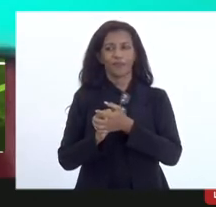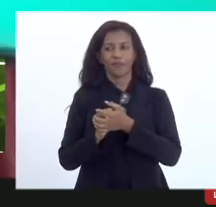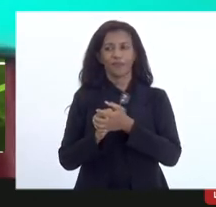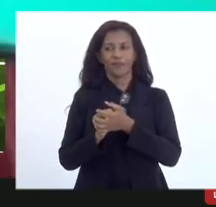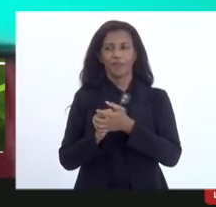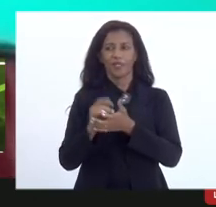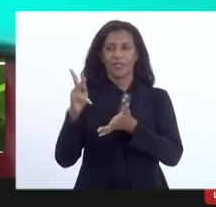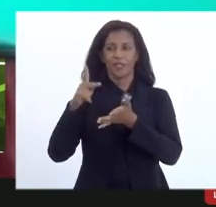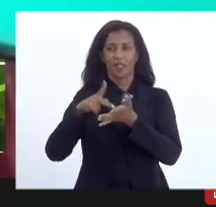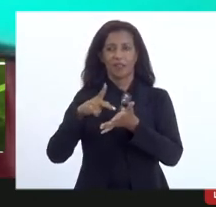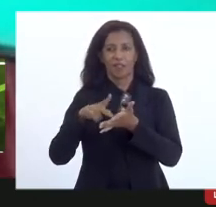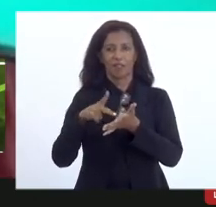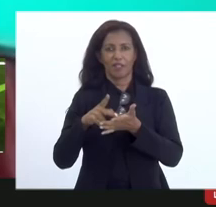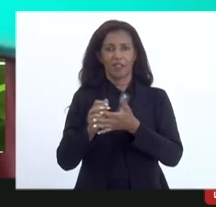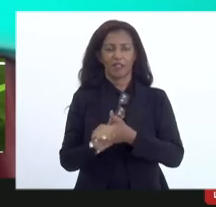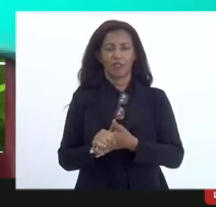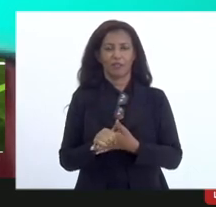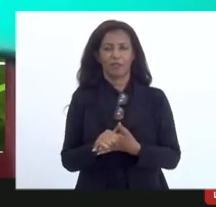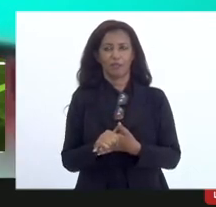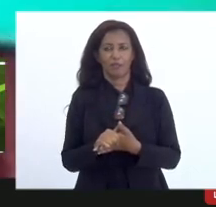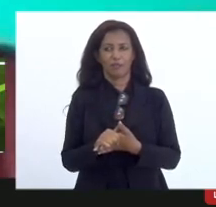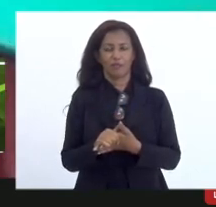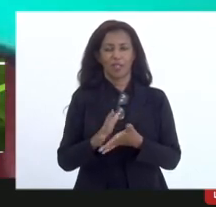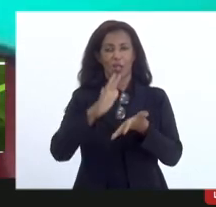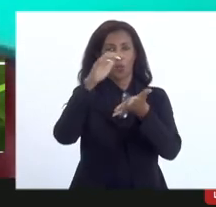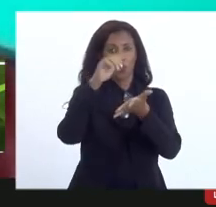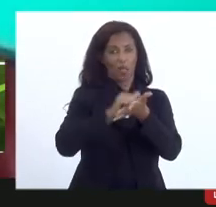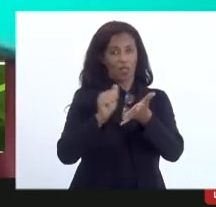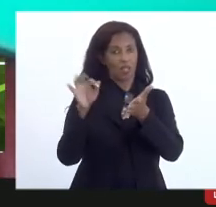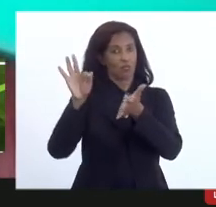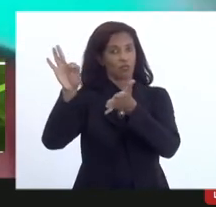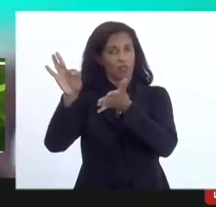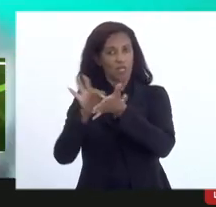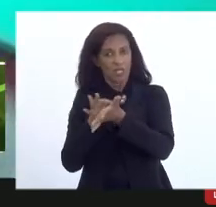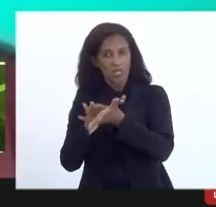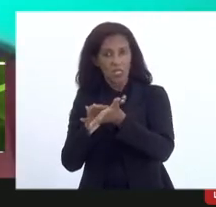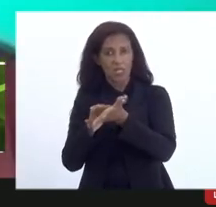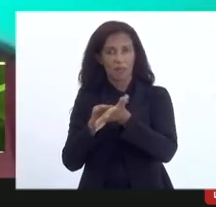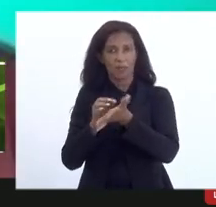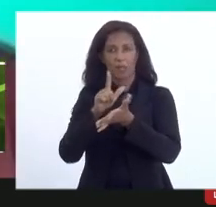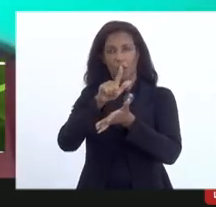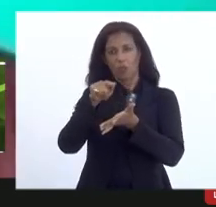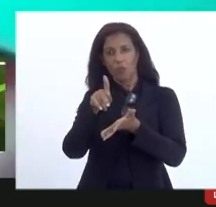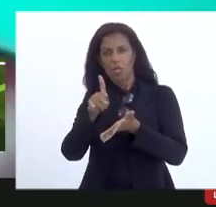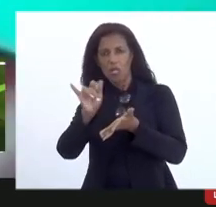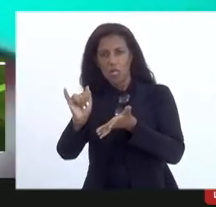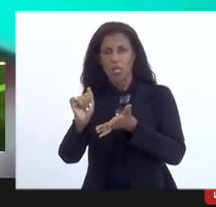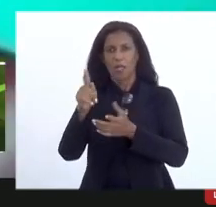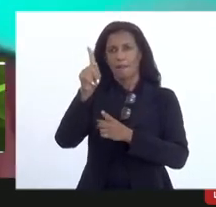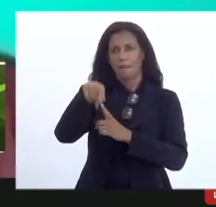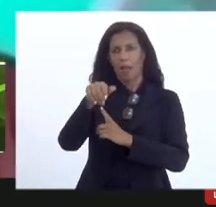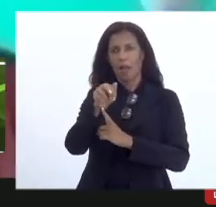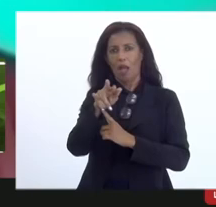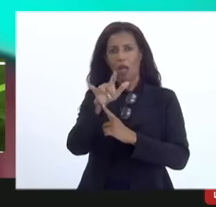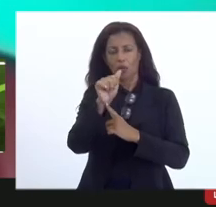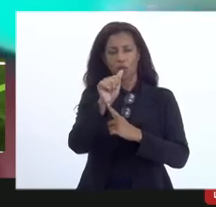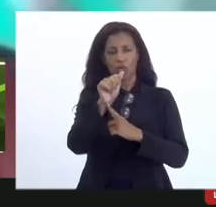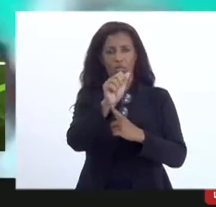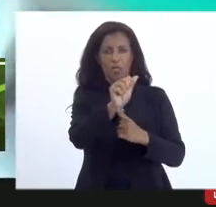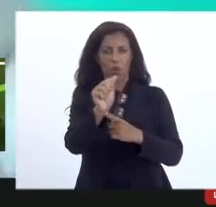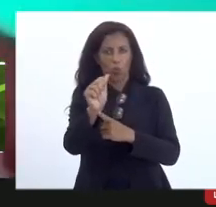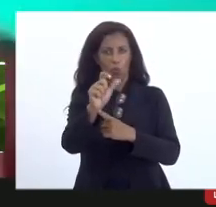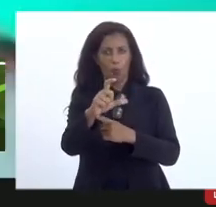Na verdade, um cadastro muito simples, um bit.ly barra audiência com A em